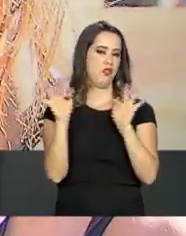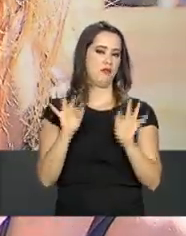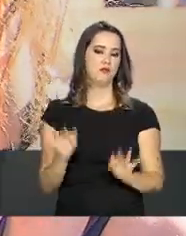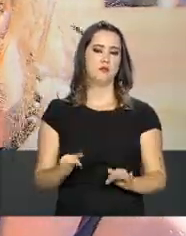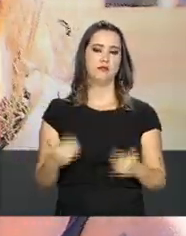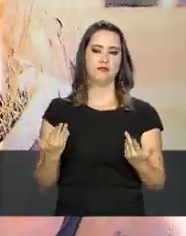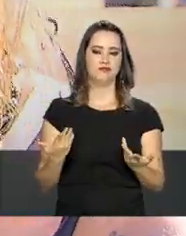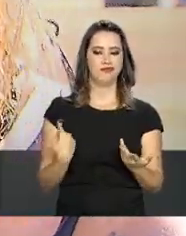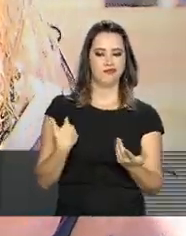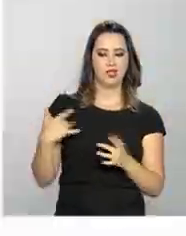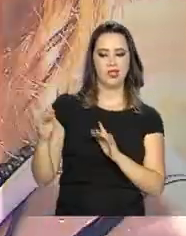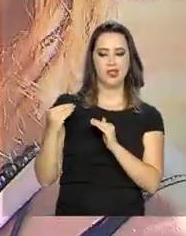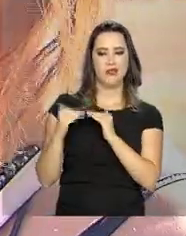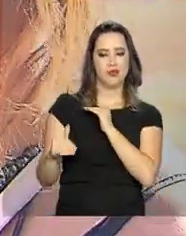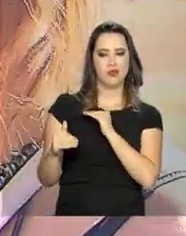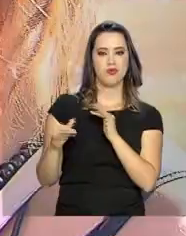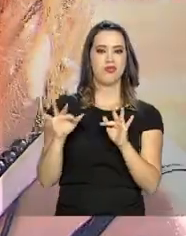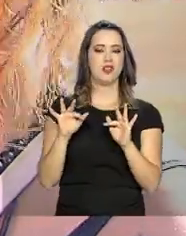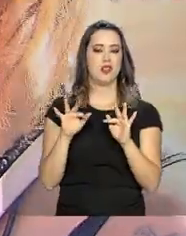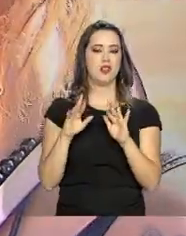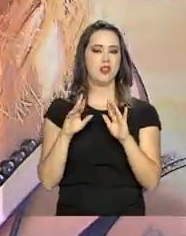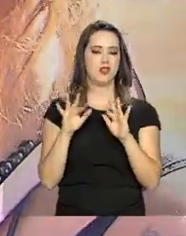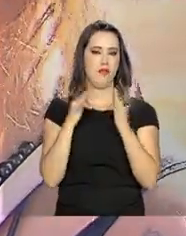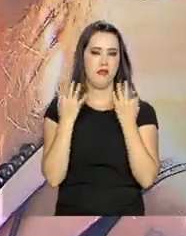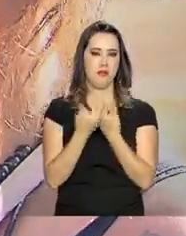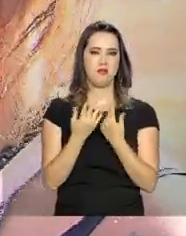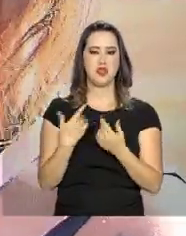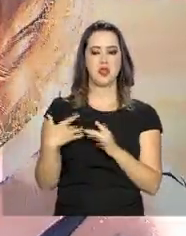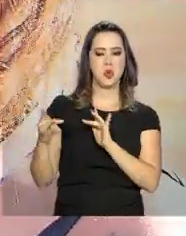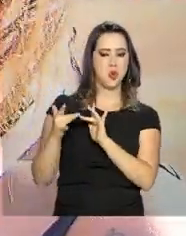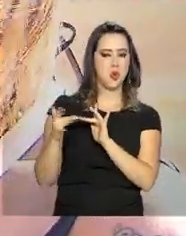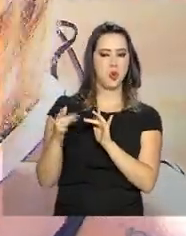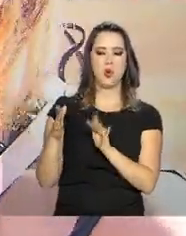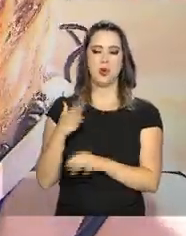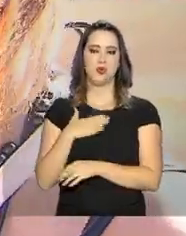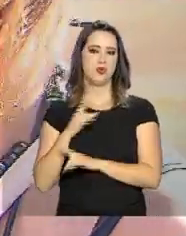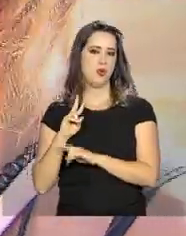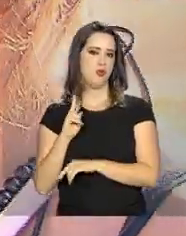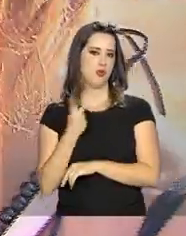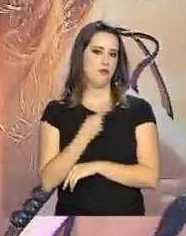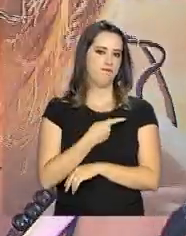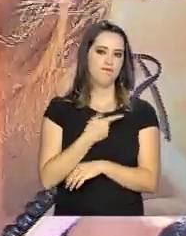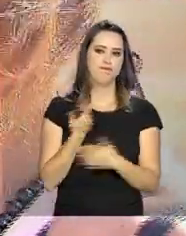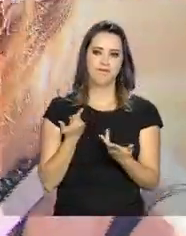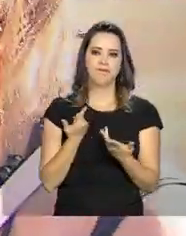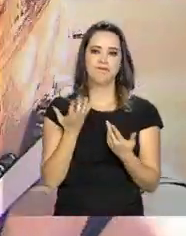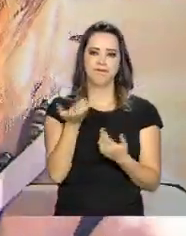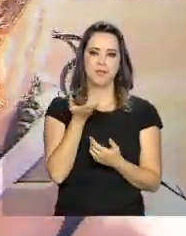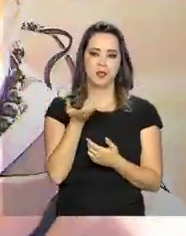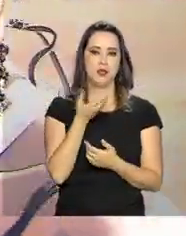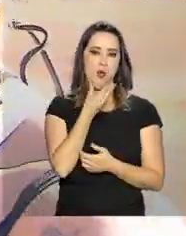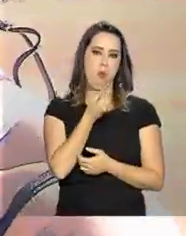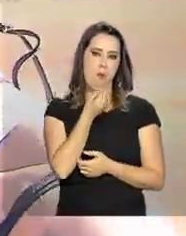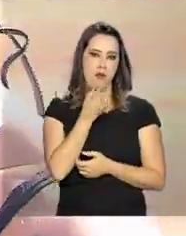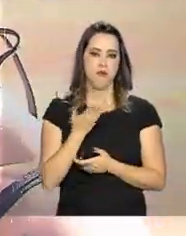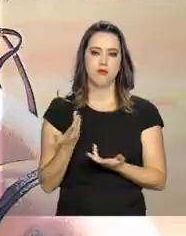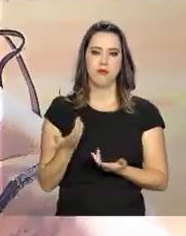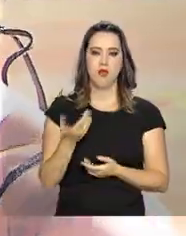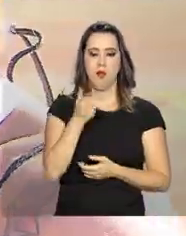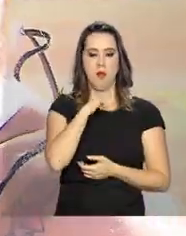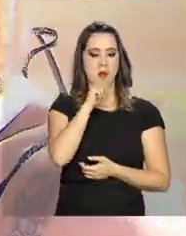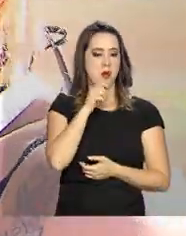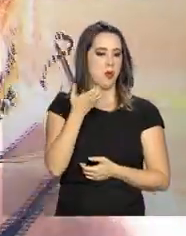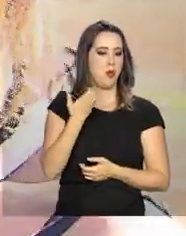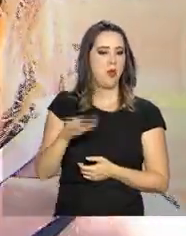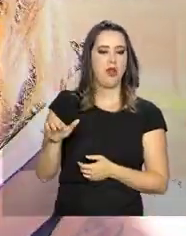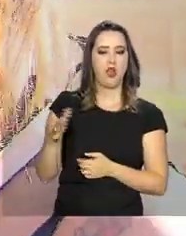encaixo na minha família. Eles não me aceitam, não me aceitam como eu sou. Me aceitam assim como se eu fosse do jeito que minha mãe queria que eu fosse. Minha mãe não quer que